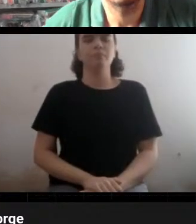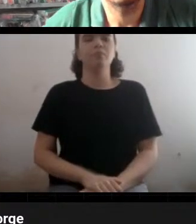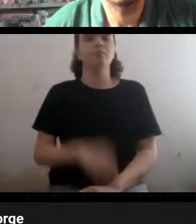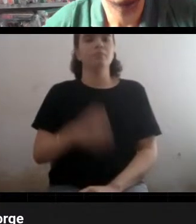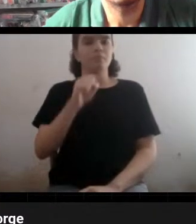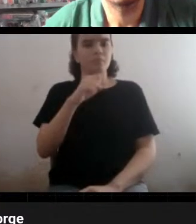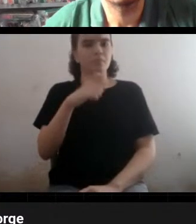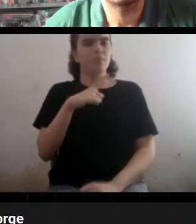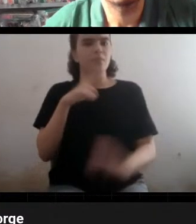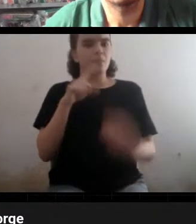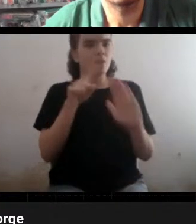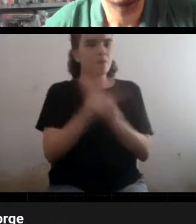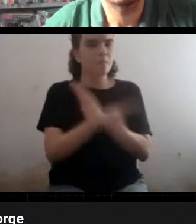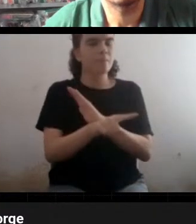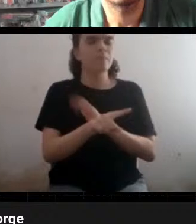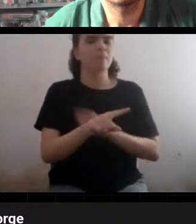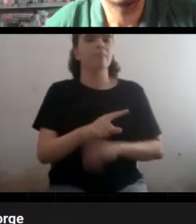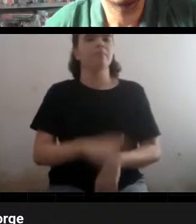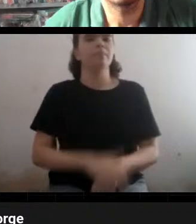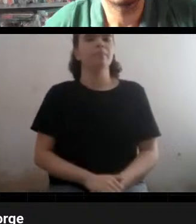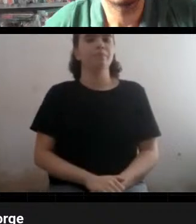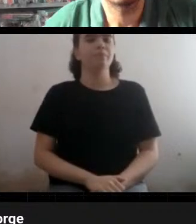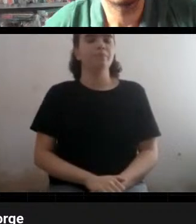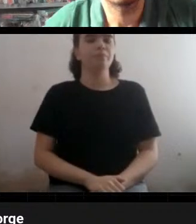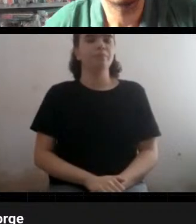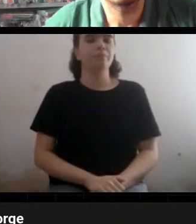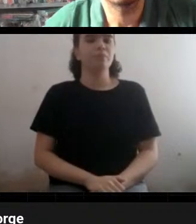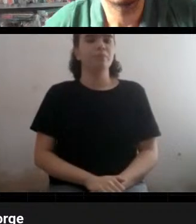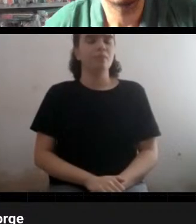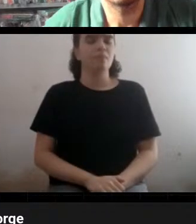que o Kepler perguntou.